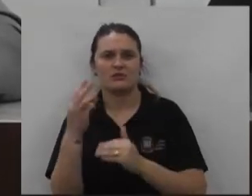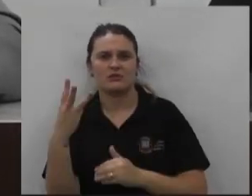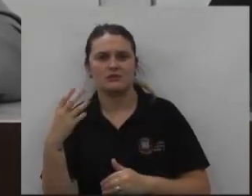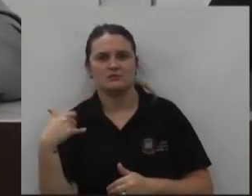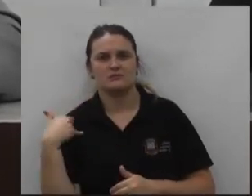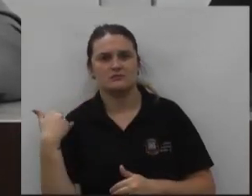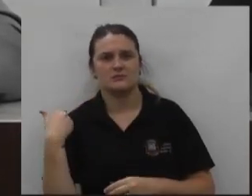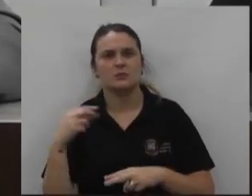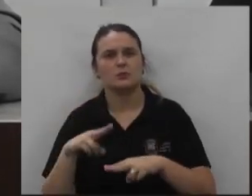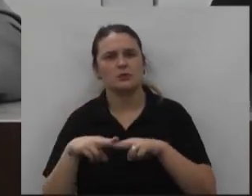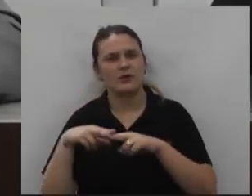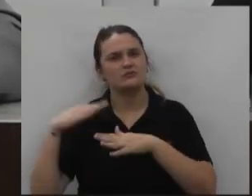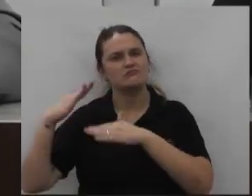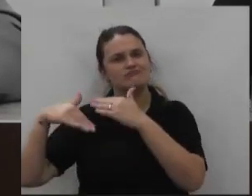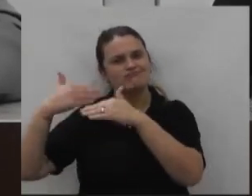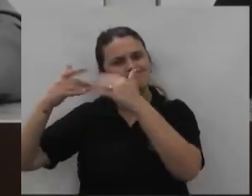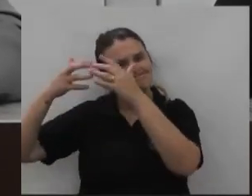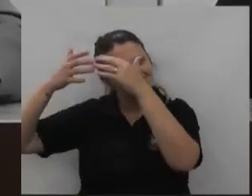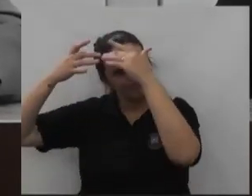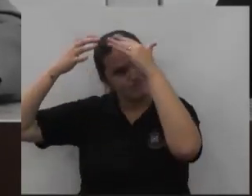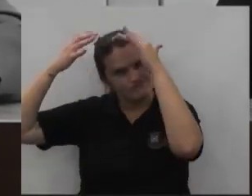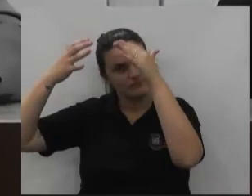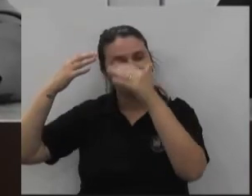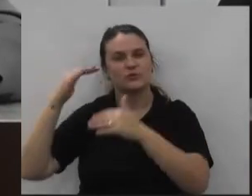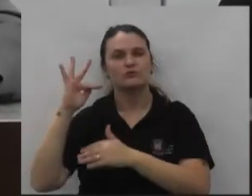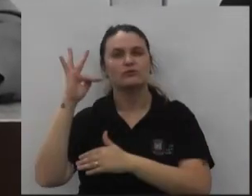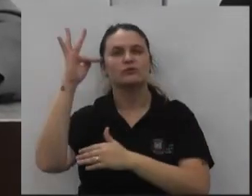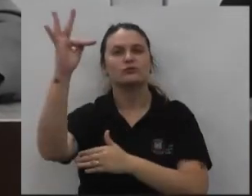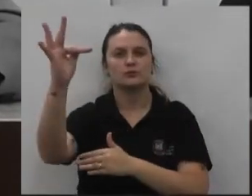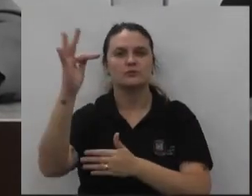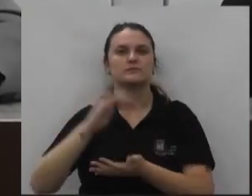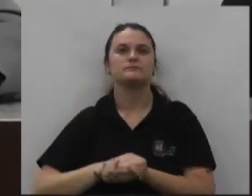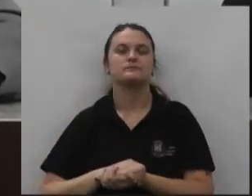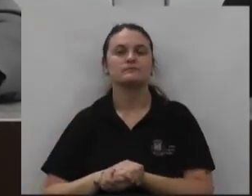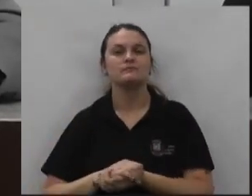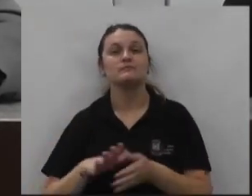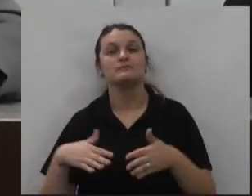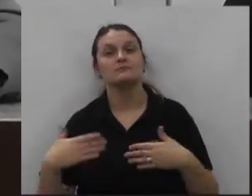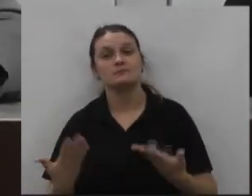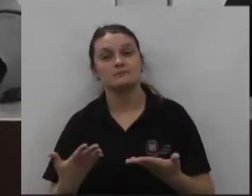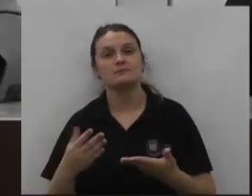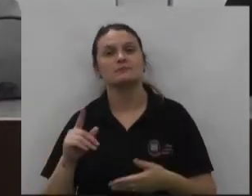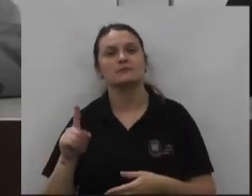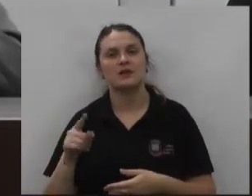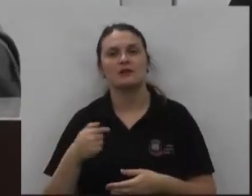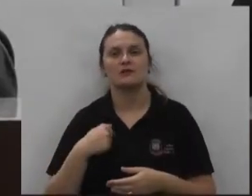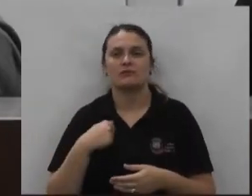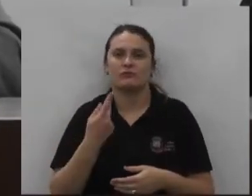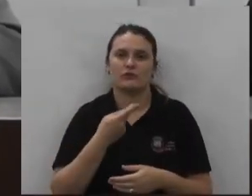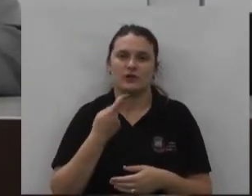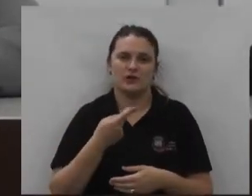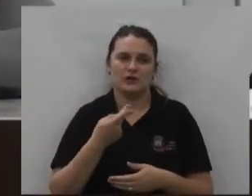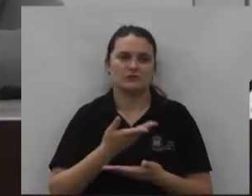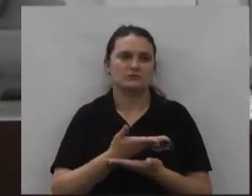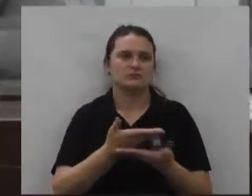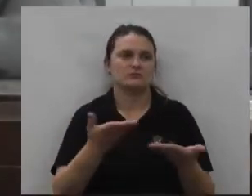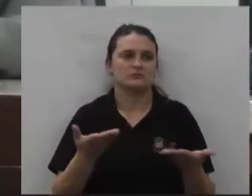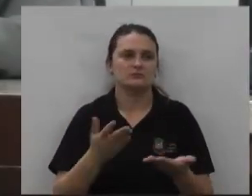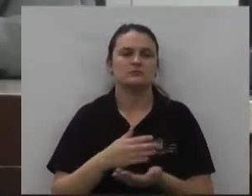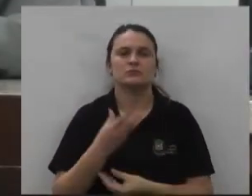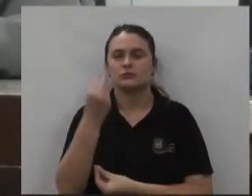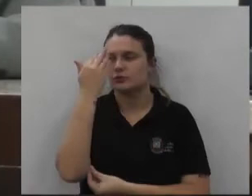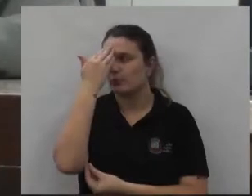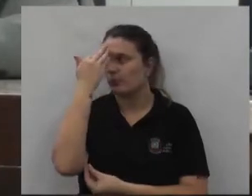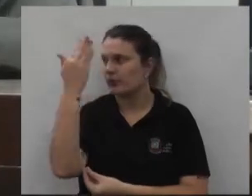por causa do desenvolvimento lá na frente né então é isso que eu tinha a falar para todos